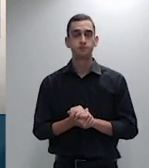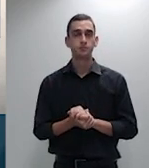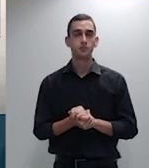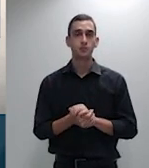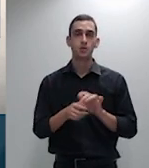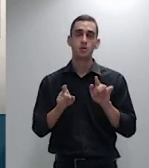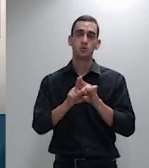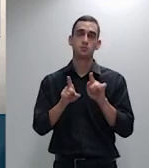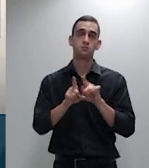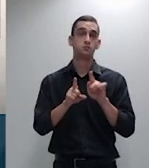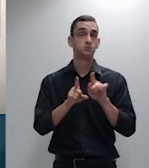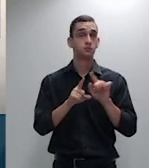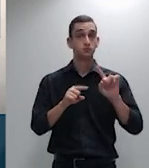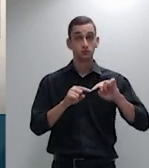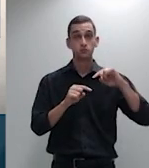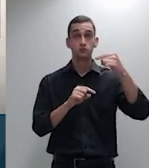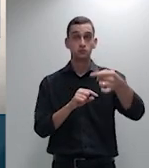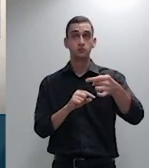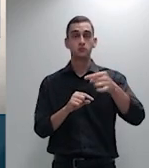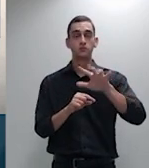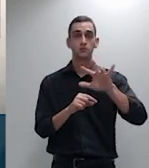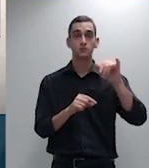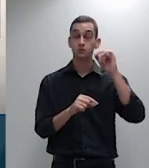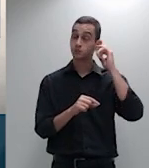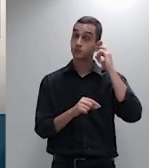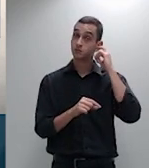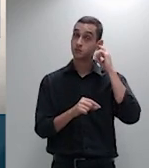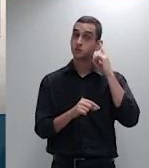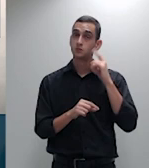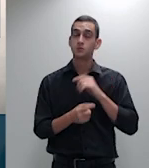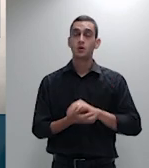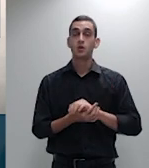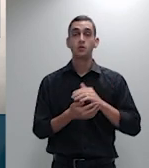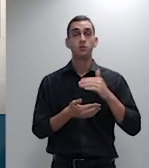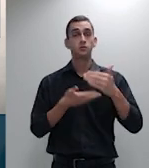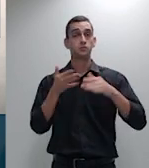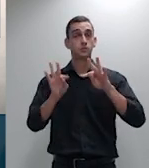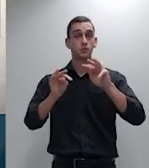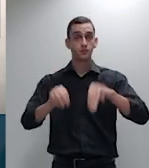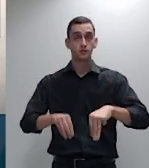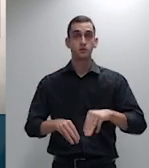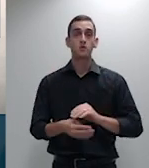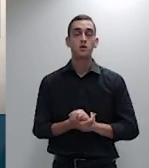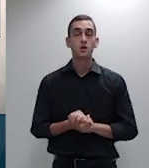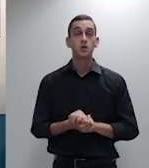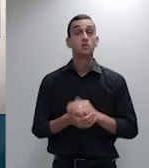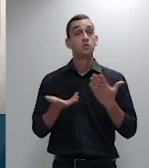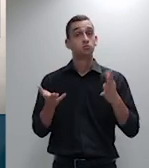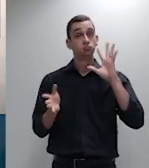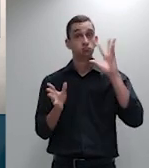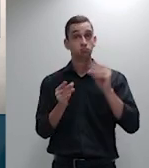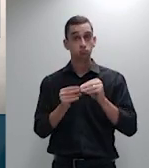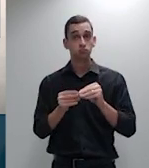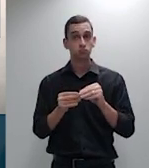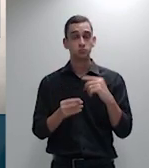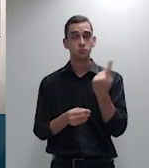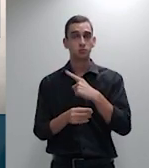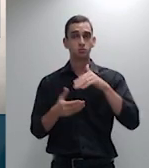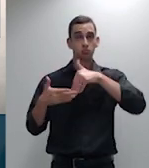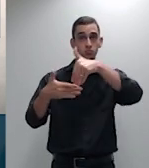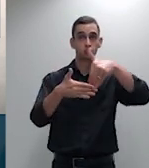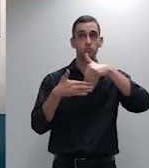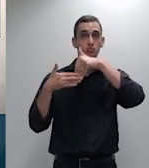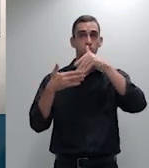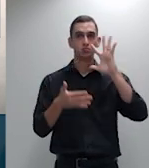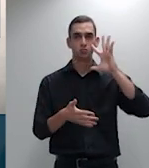para o desfecho final a conclusão perfilhada no acordo ou rescindendo a ausência de lidespendência